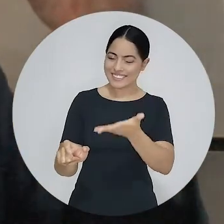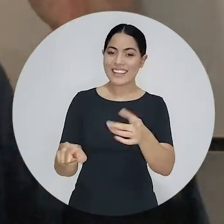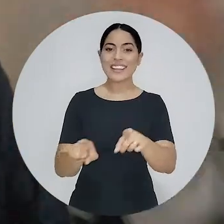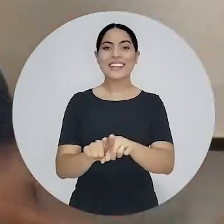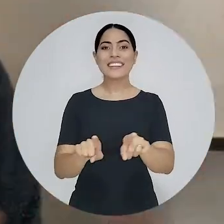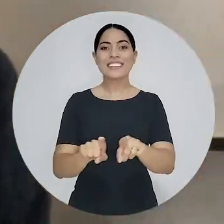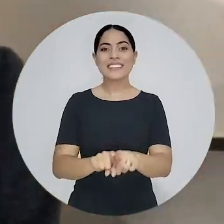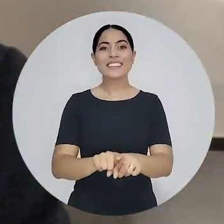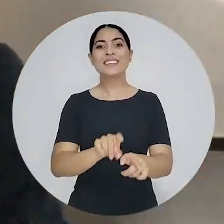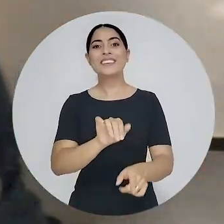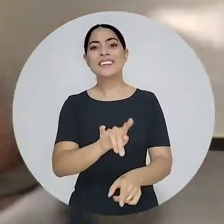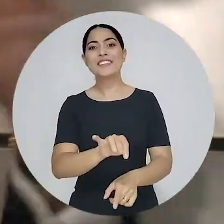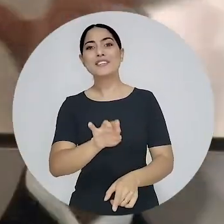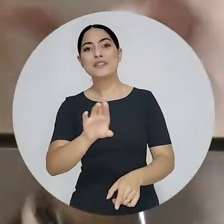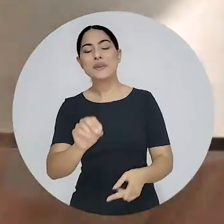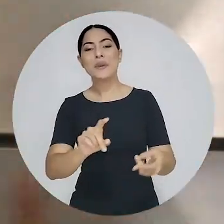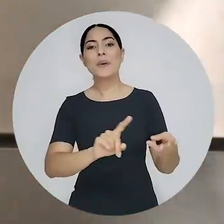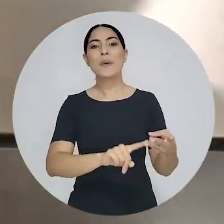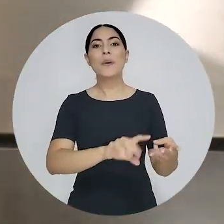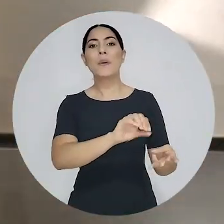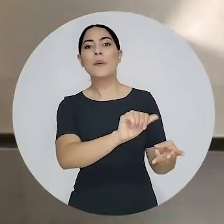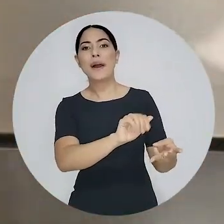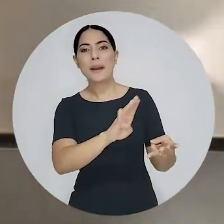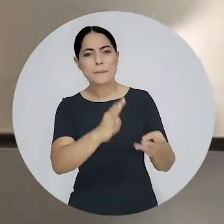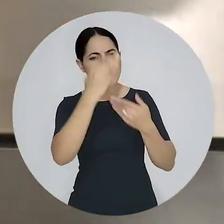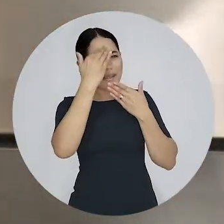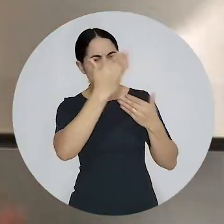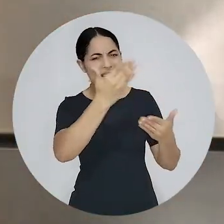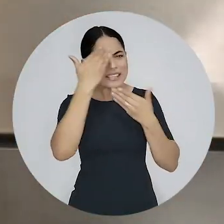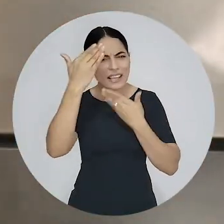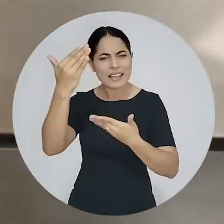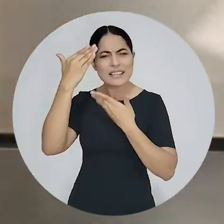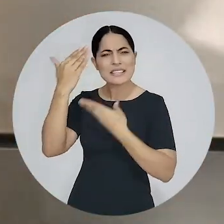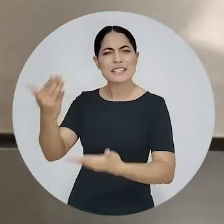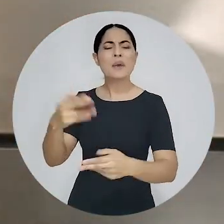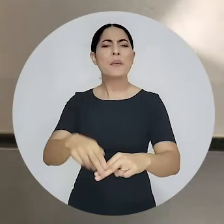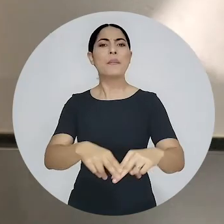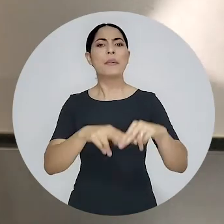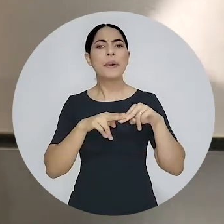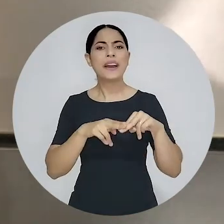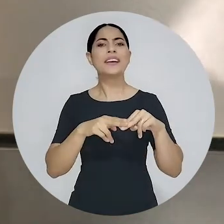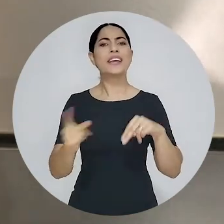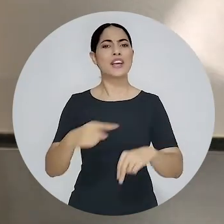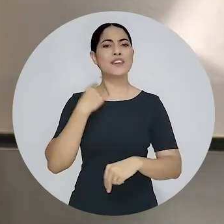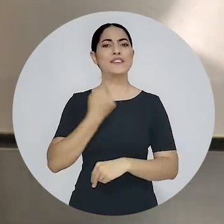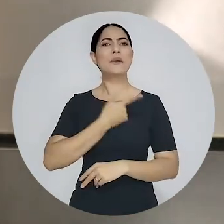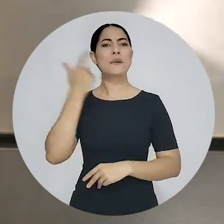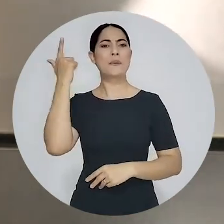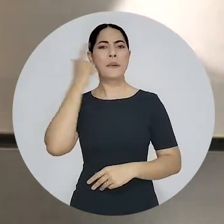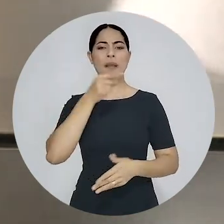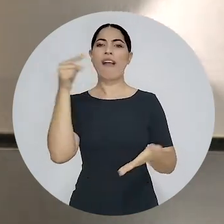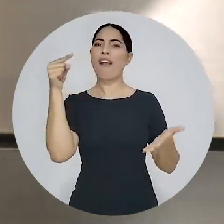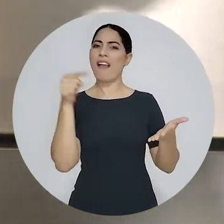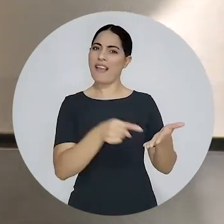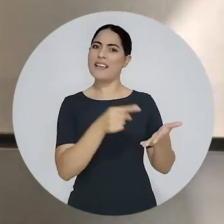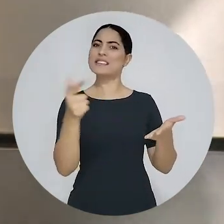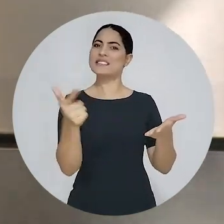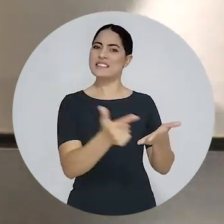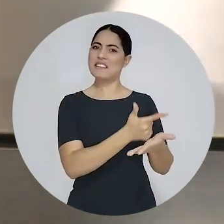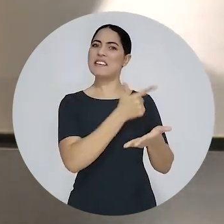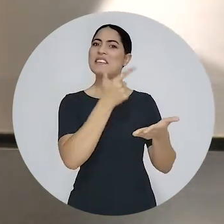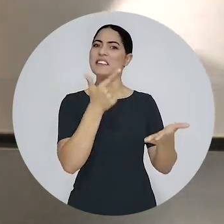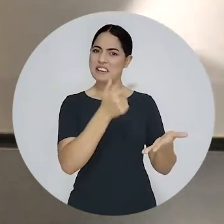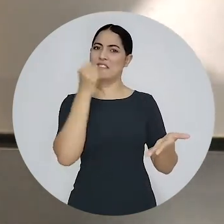ao André Godinho, agradecendo ao AB, por ter nos proporcionado a lavratura dessa